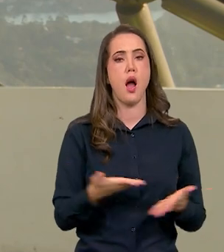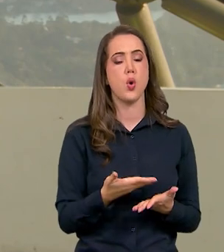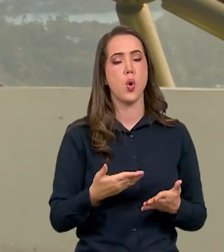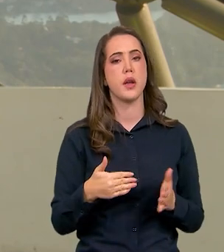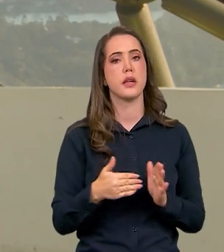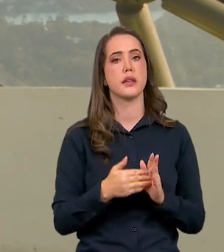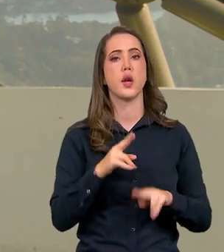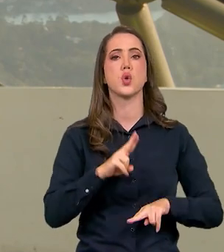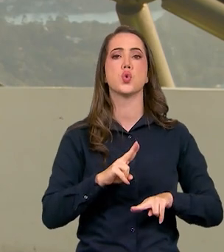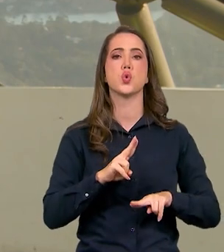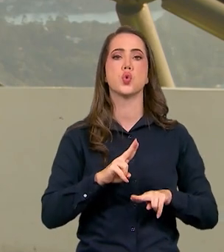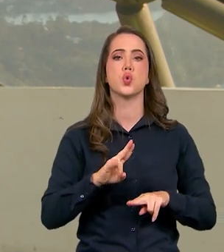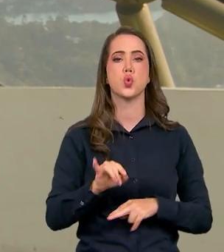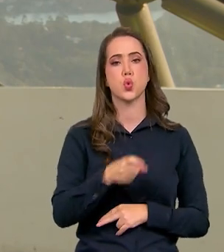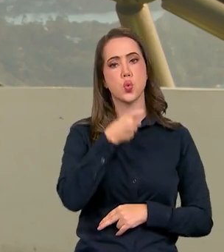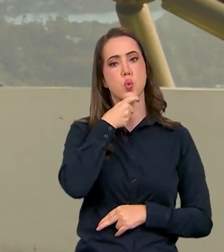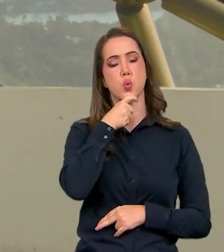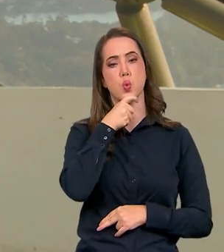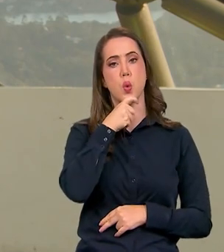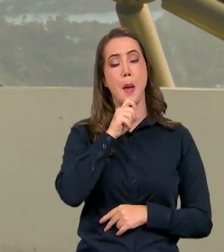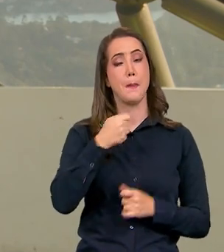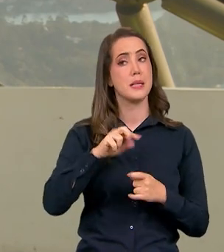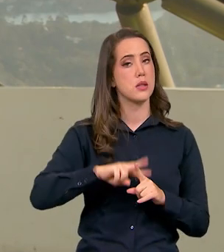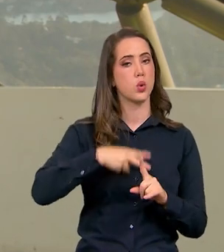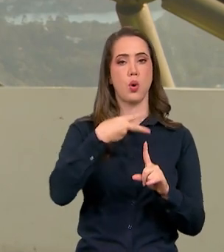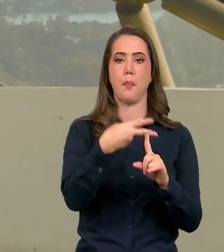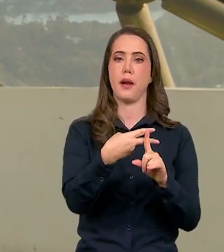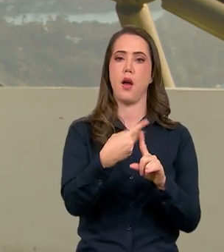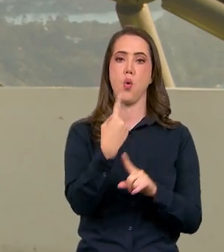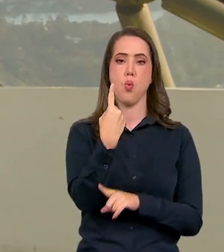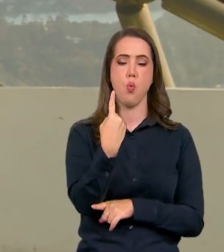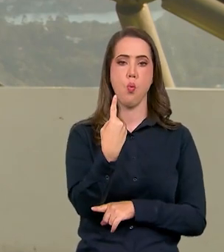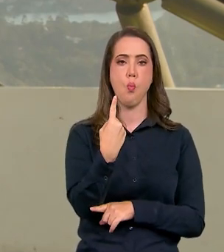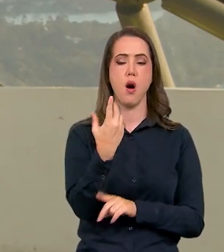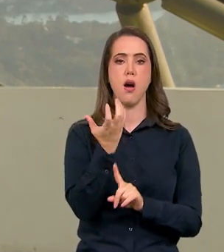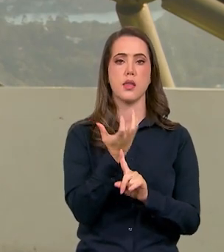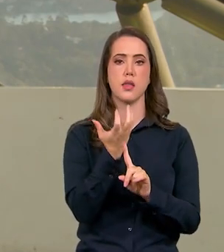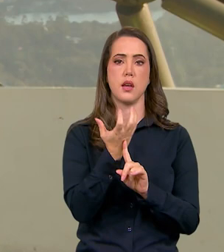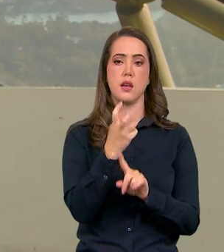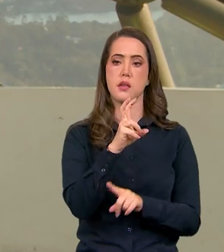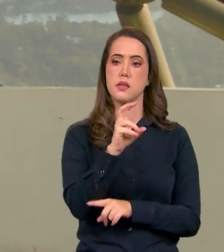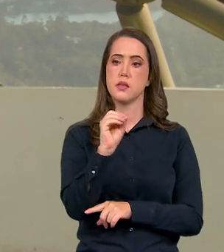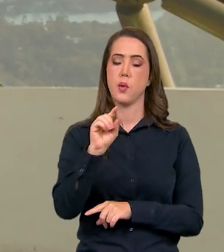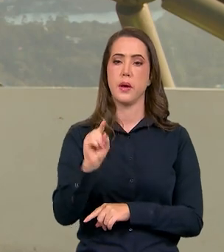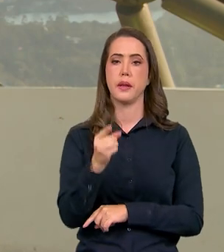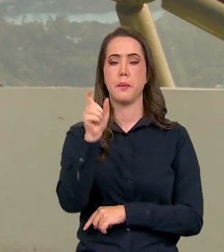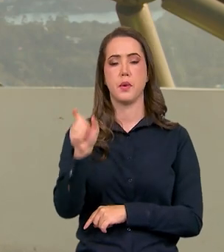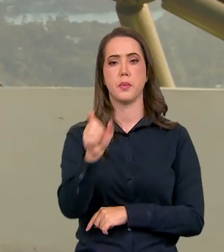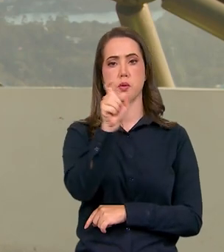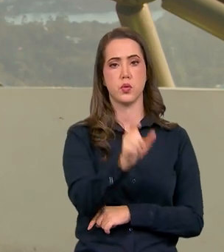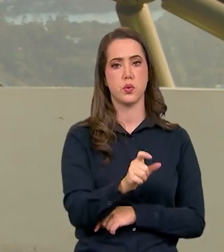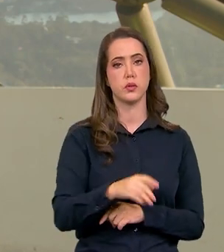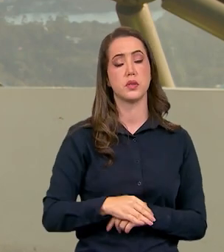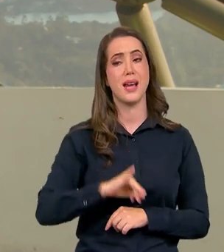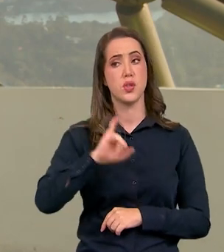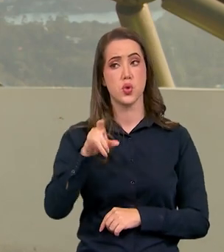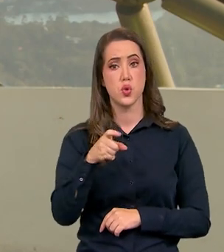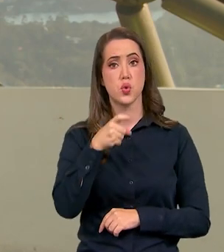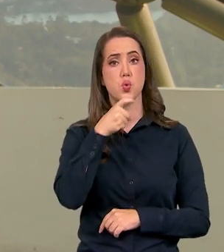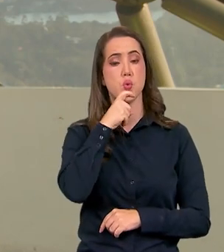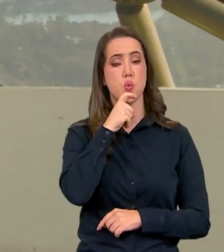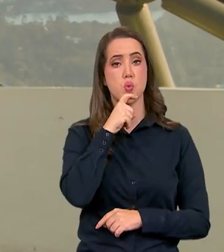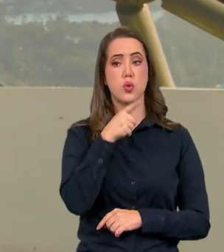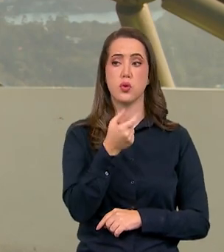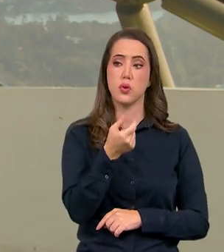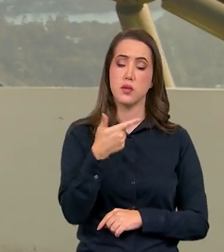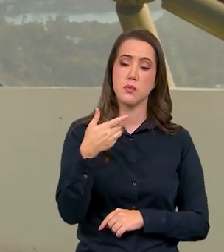agora, até julho de 2023, eles têm que dobrar e ter uma antena a cada 50 mil habitantes. Julho de 2024, uma antena